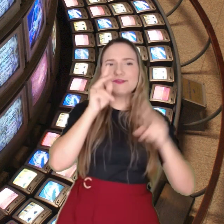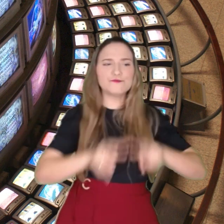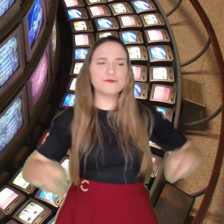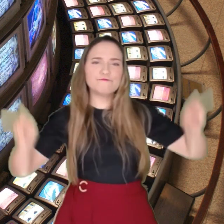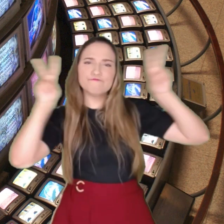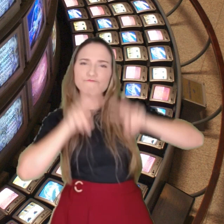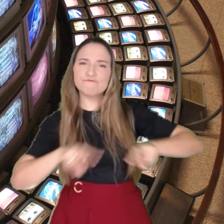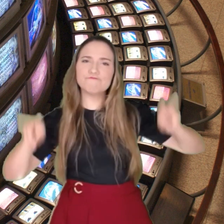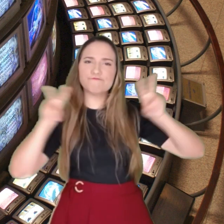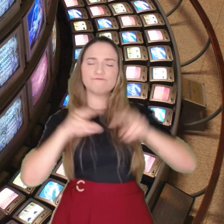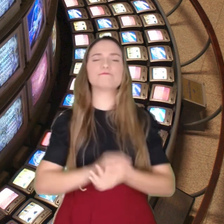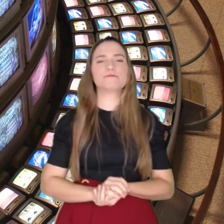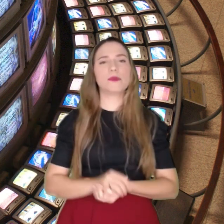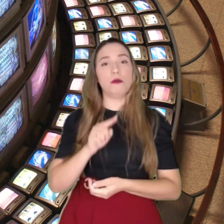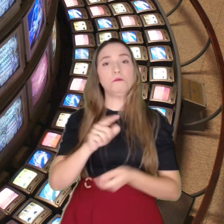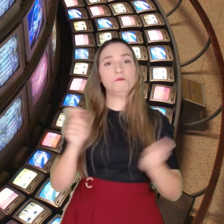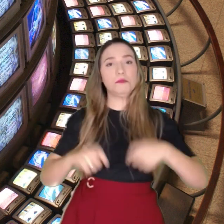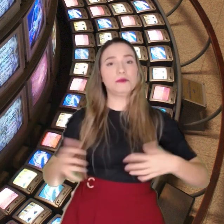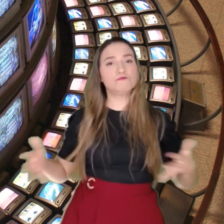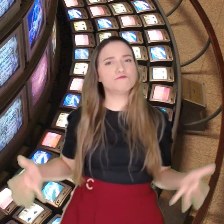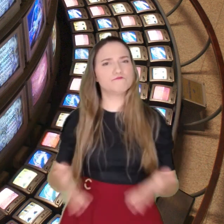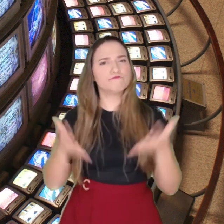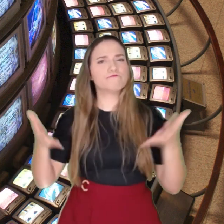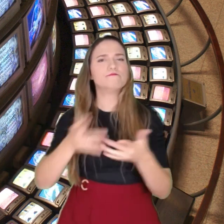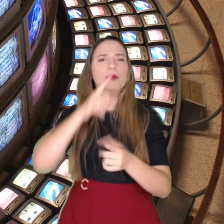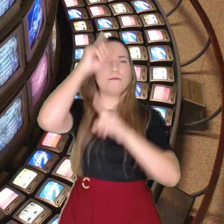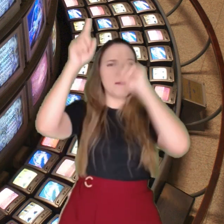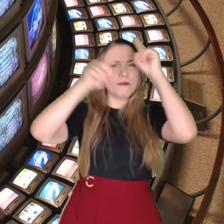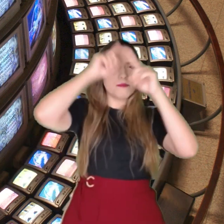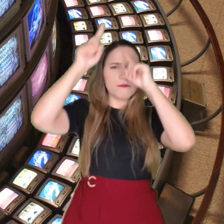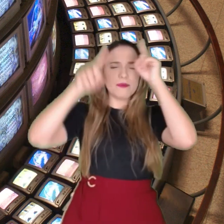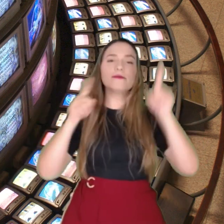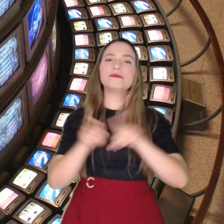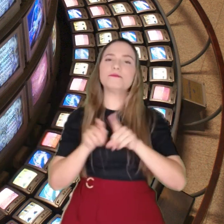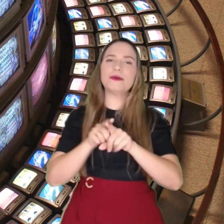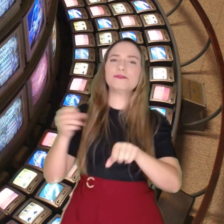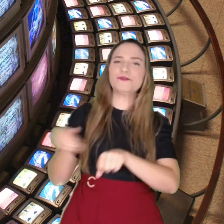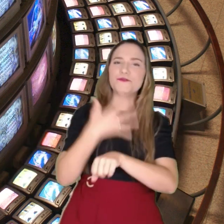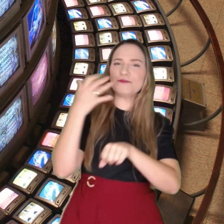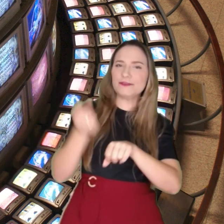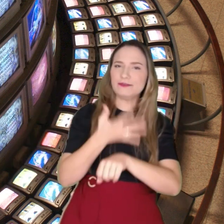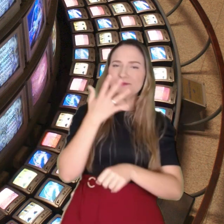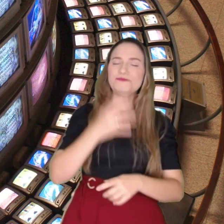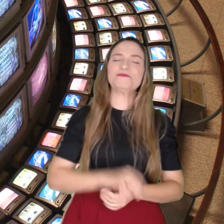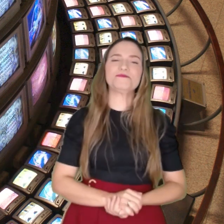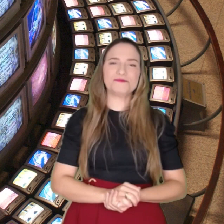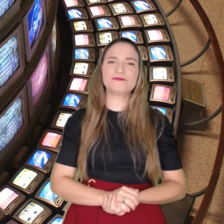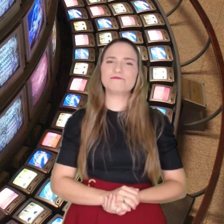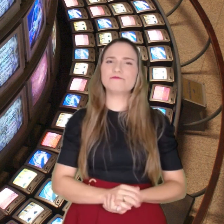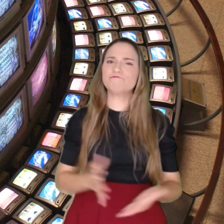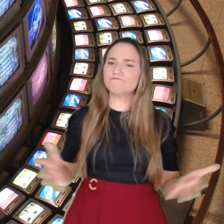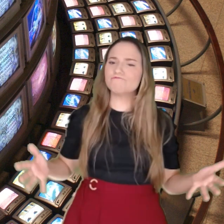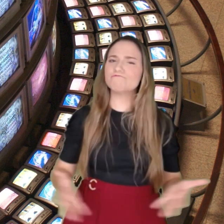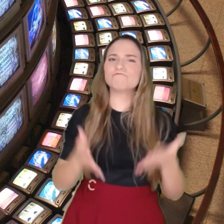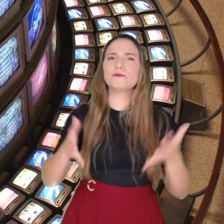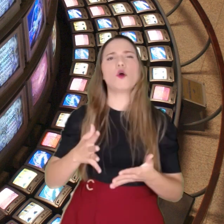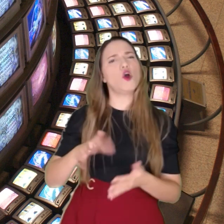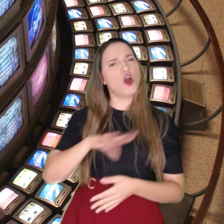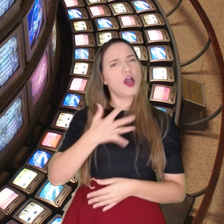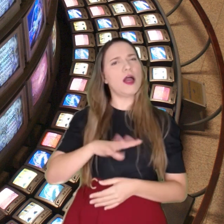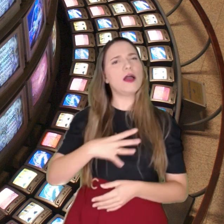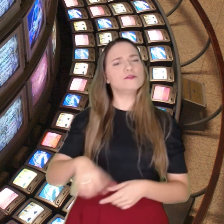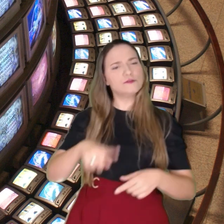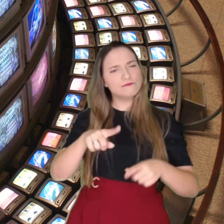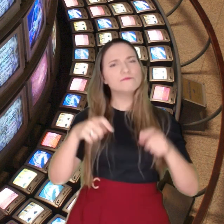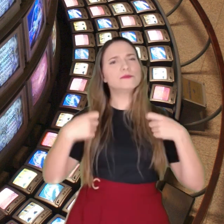Isso estimula a criatividade e a inovação, encorajando-os a